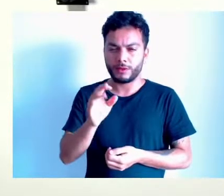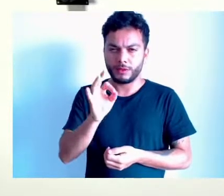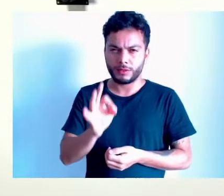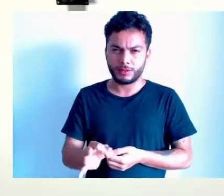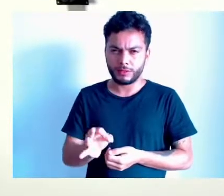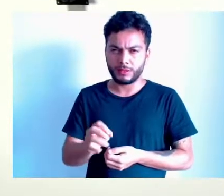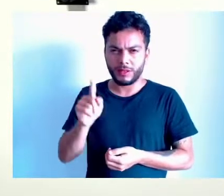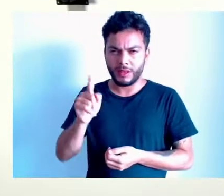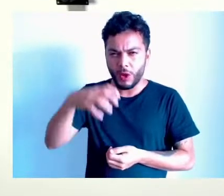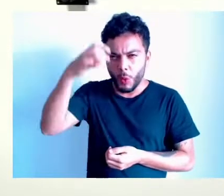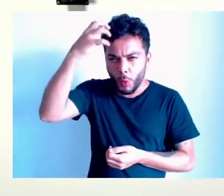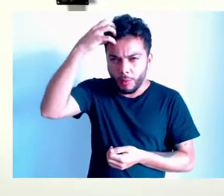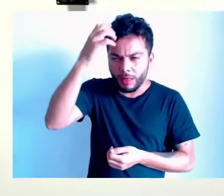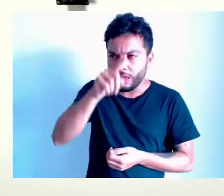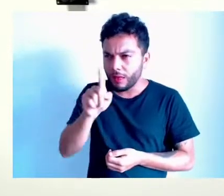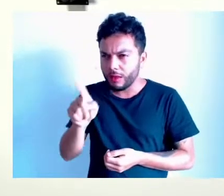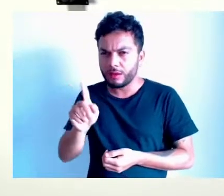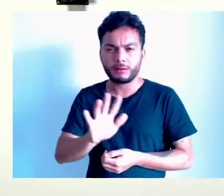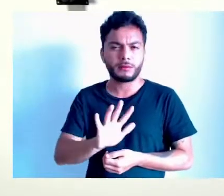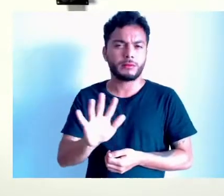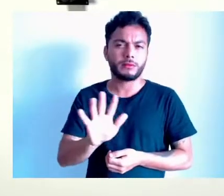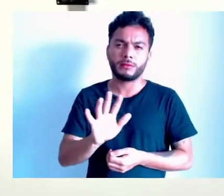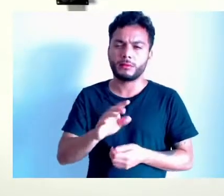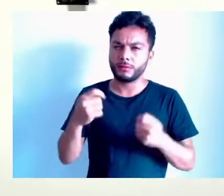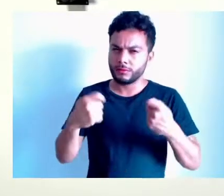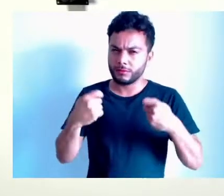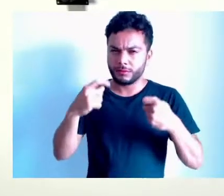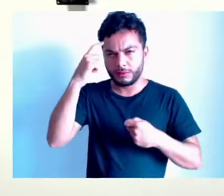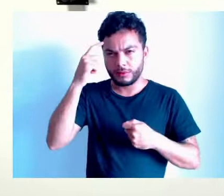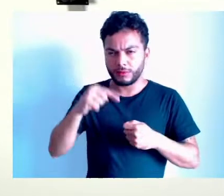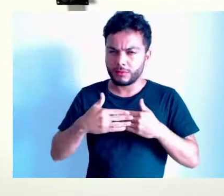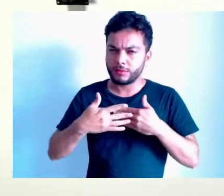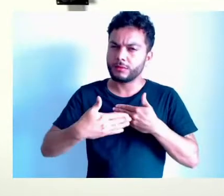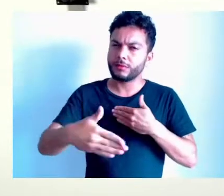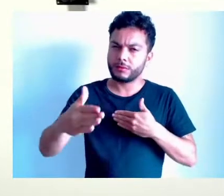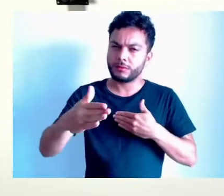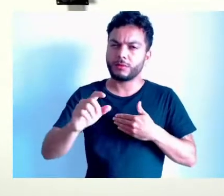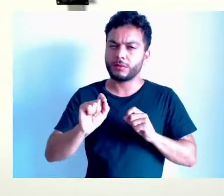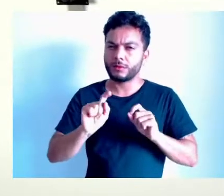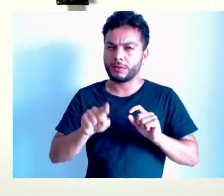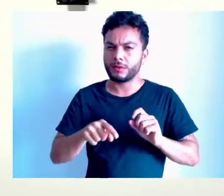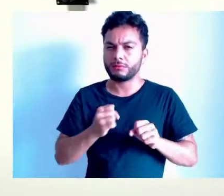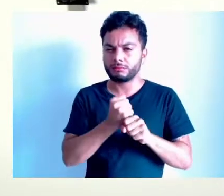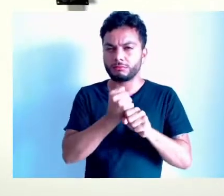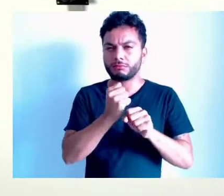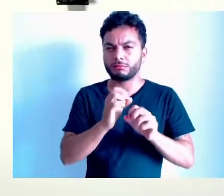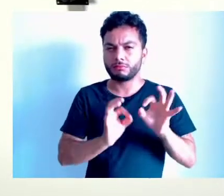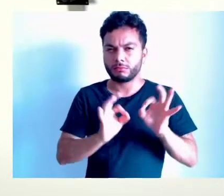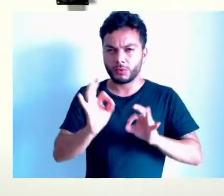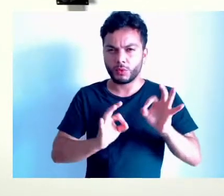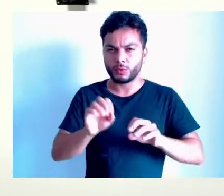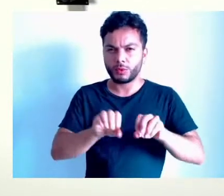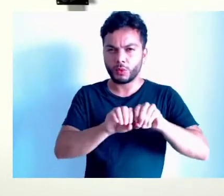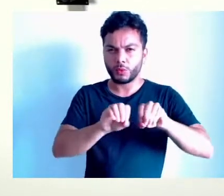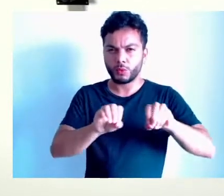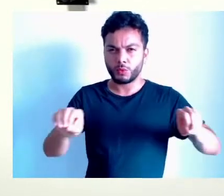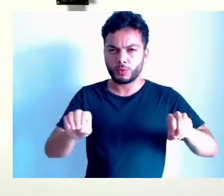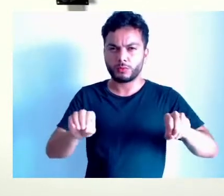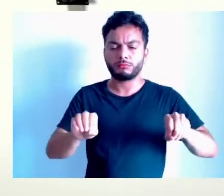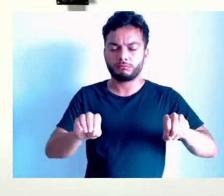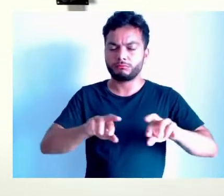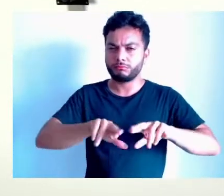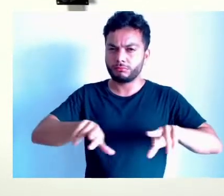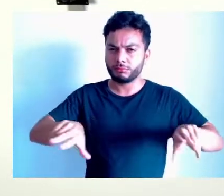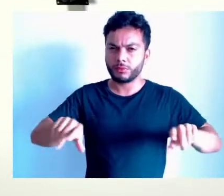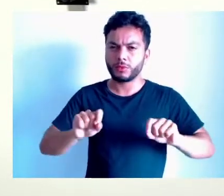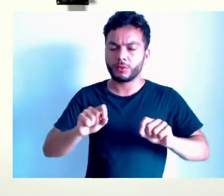culpado, acho que tem que pensar, e aqui para frente, é concluir a marca drenagem, desacelerar essas tubulações nossas. Eu lembro que, quando o prefeito